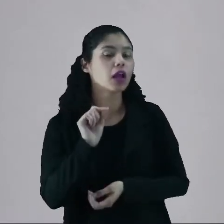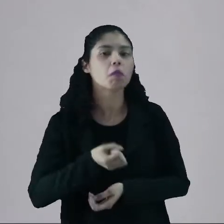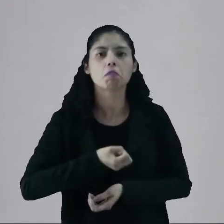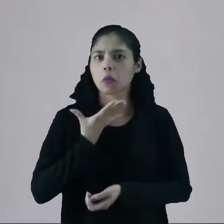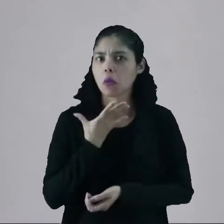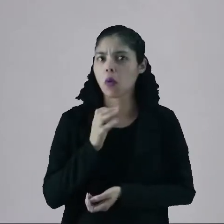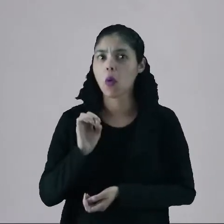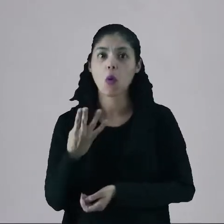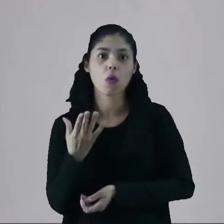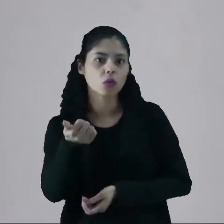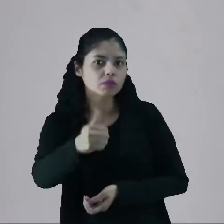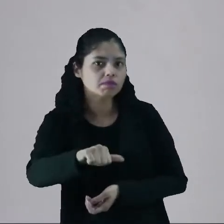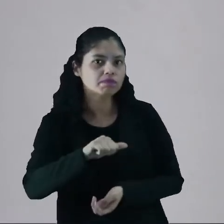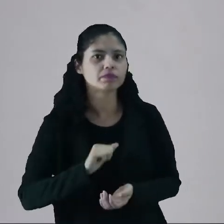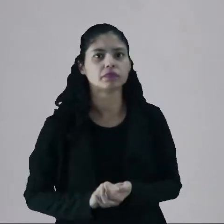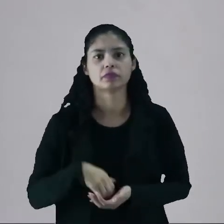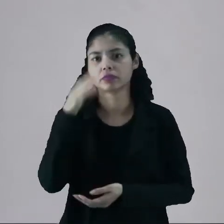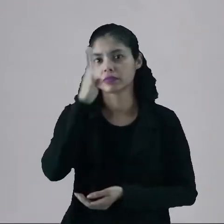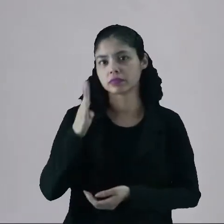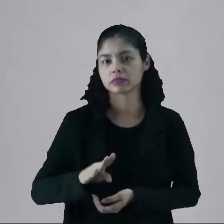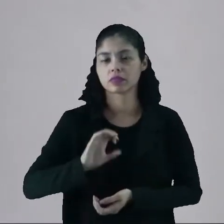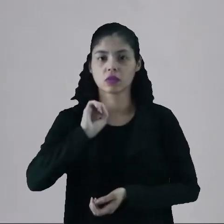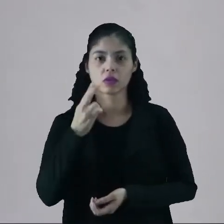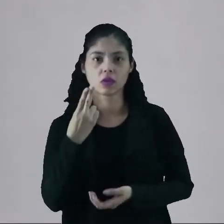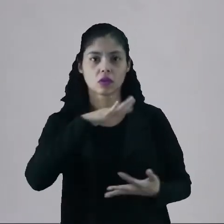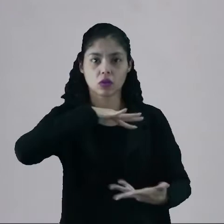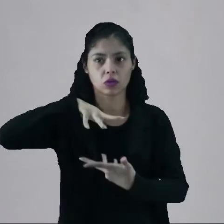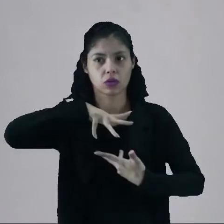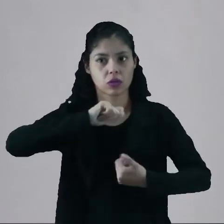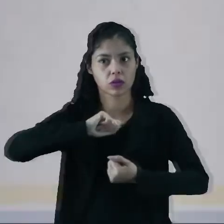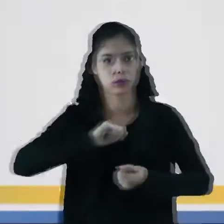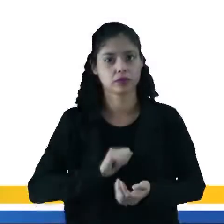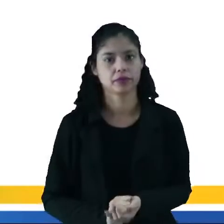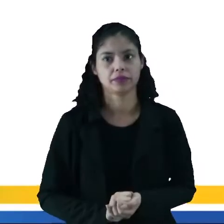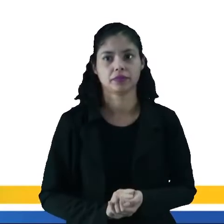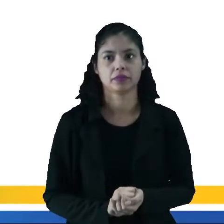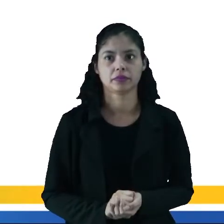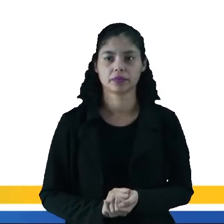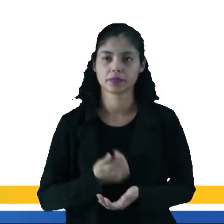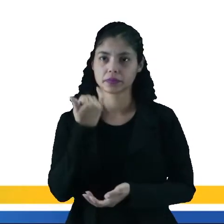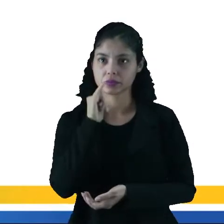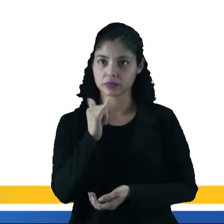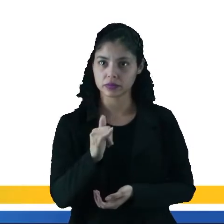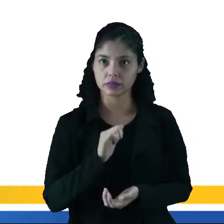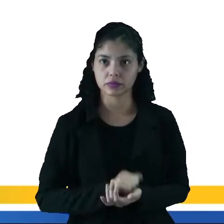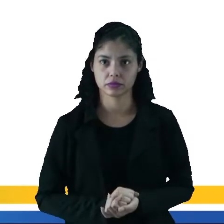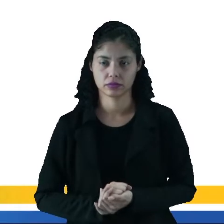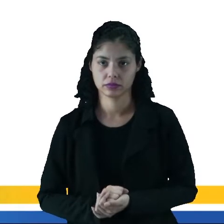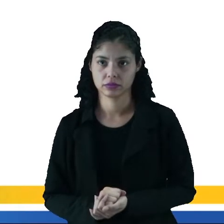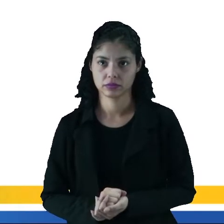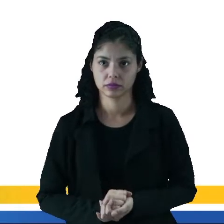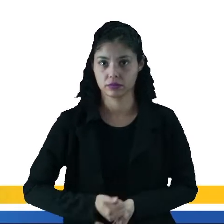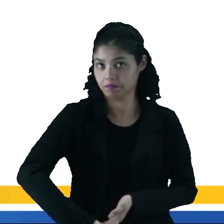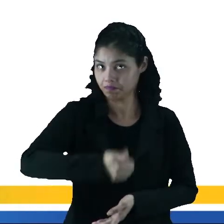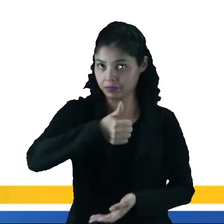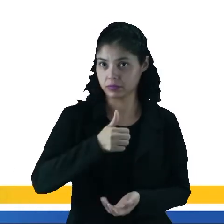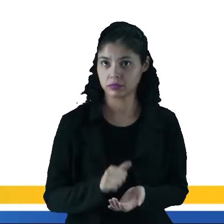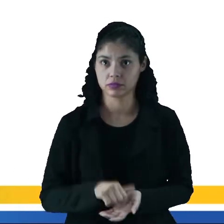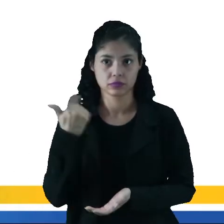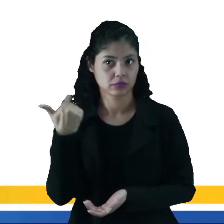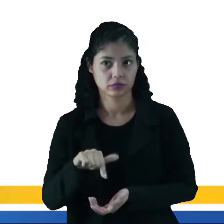vantajoso, seja no Brasil ou seja no mundo, quanto ao uso das fontes energéticas. Então vamos lá. Vantagens.